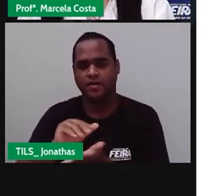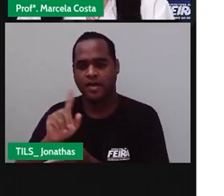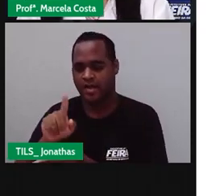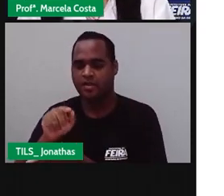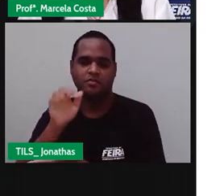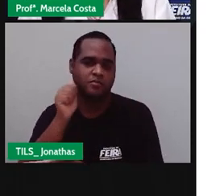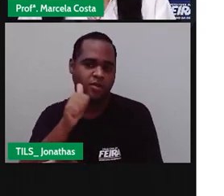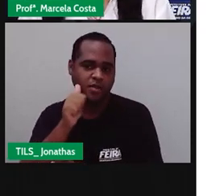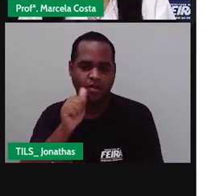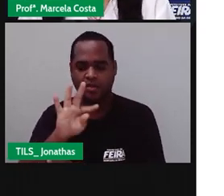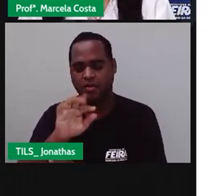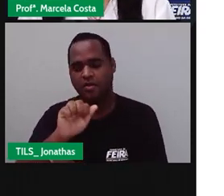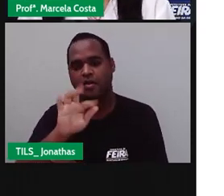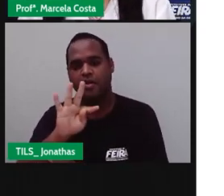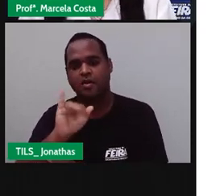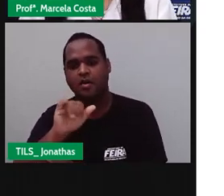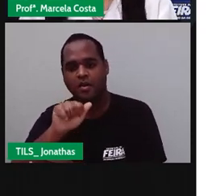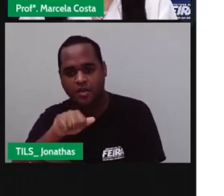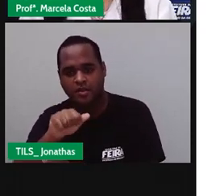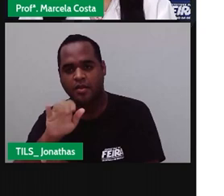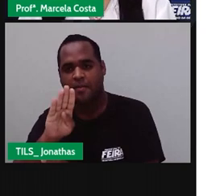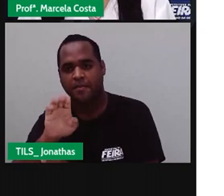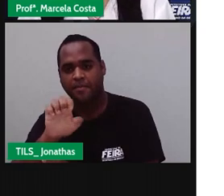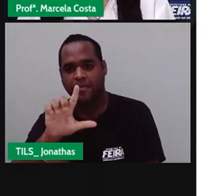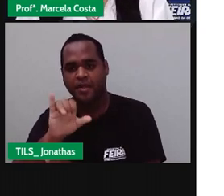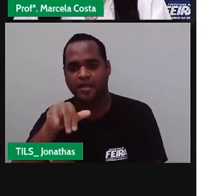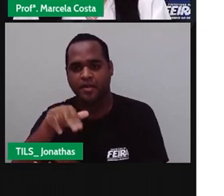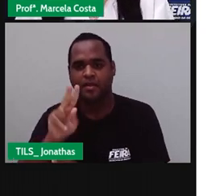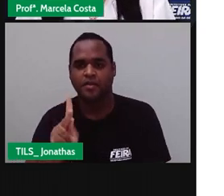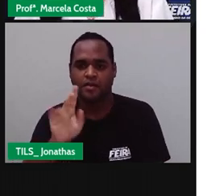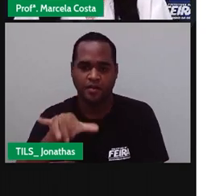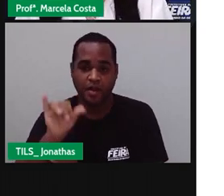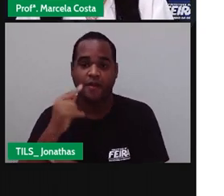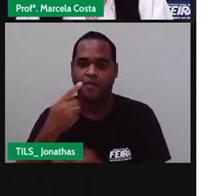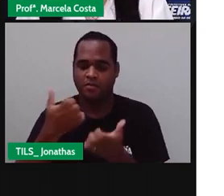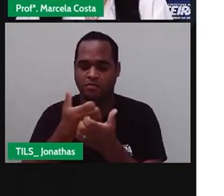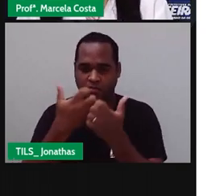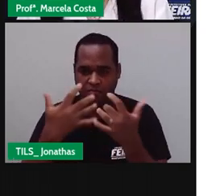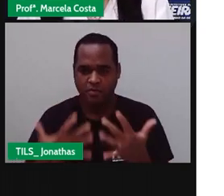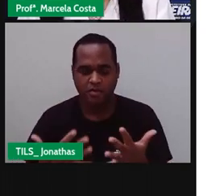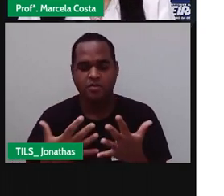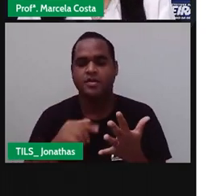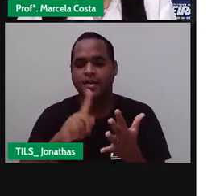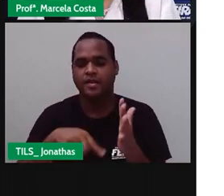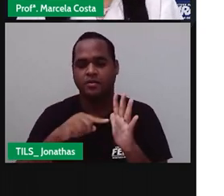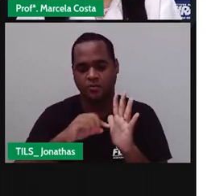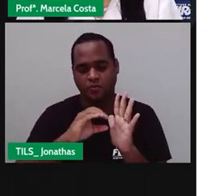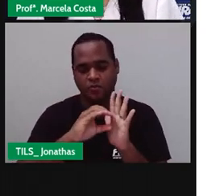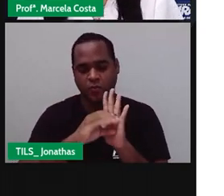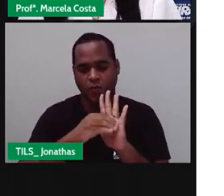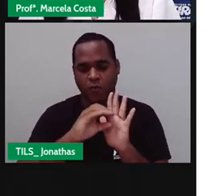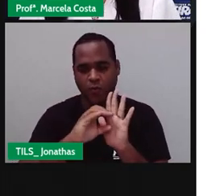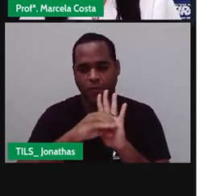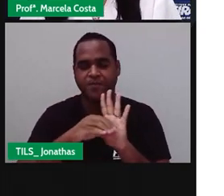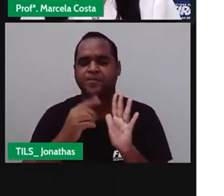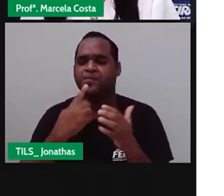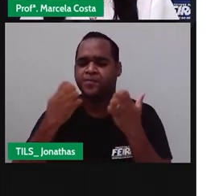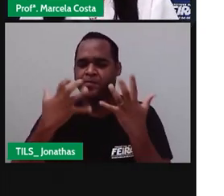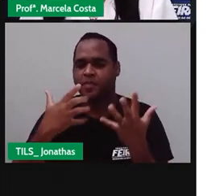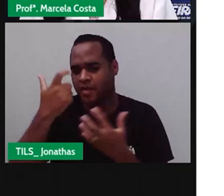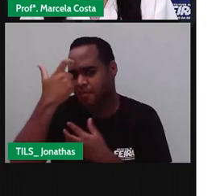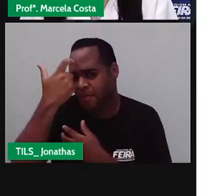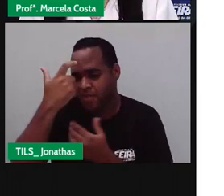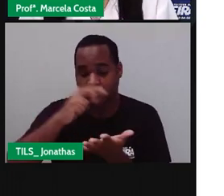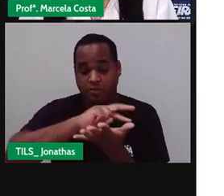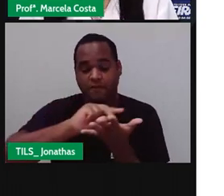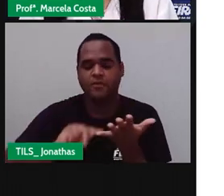Tatiana Beiling, que ela explora um pouco desse conceito. Quando a gente pensa em diversidade,